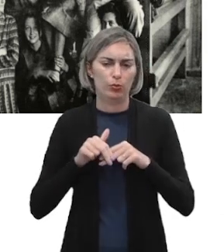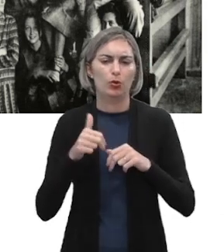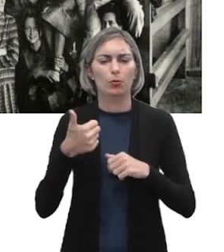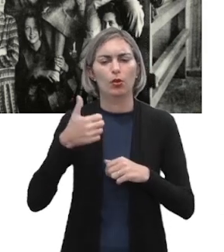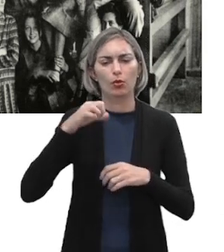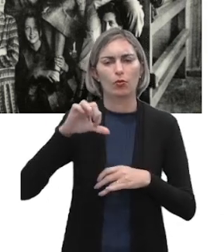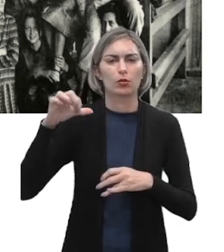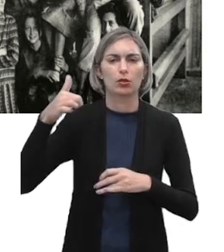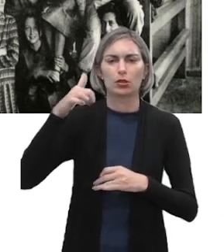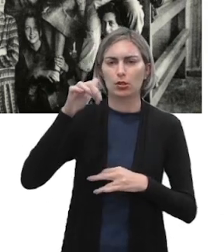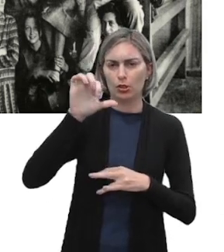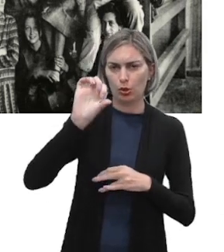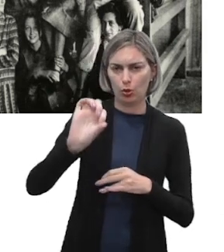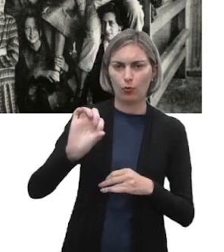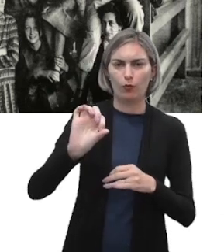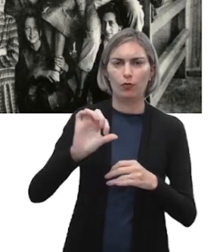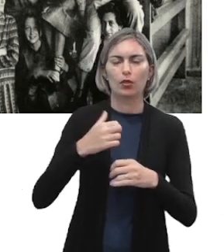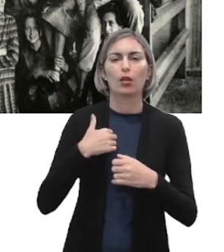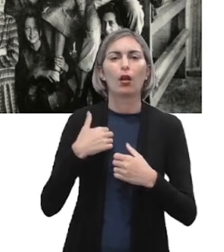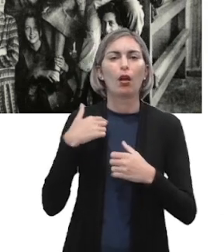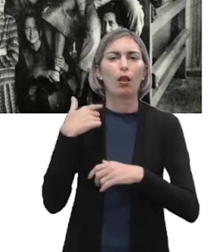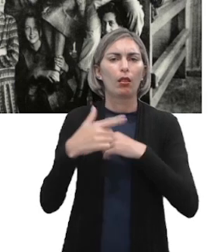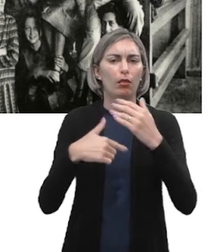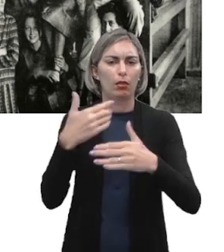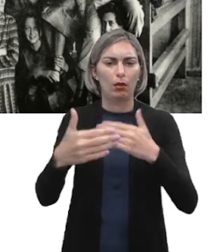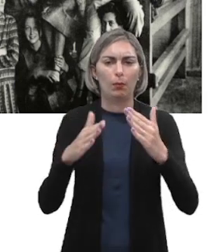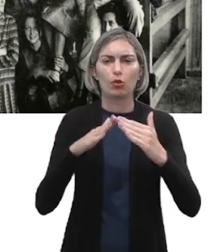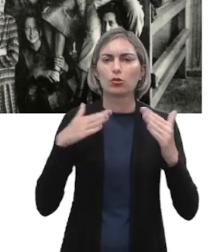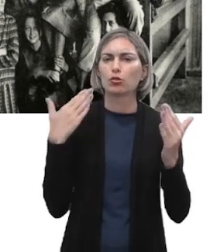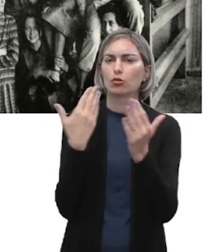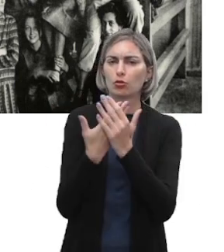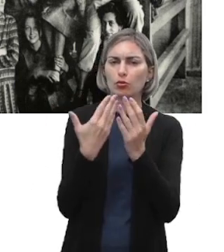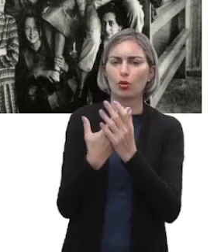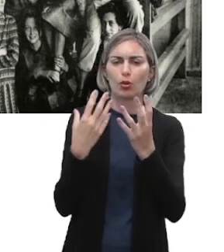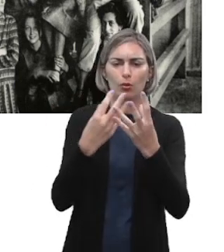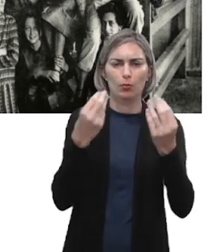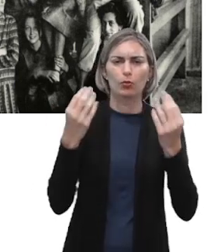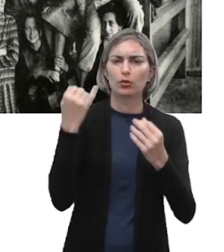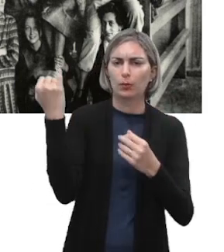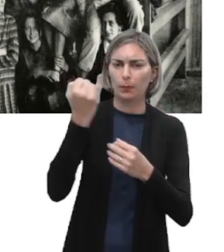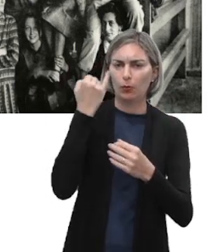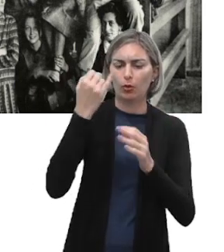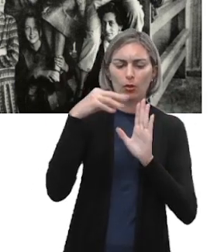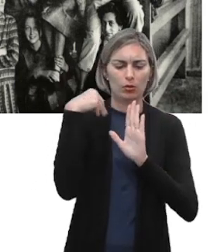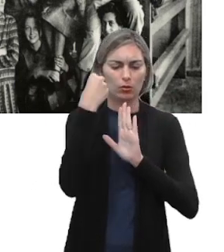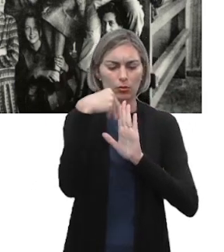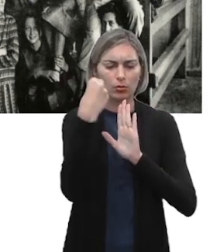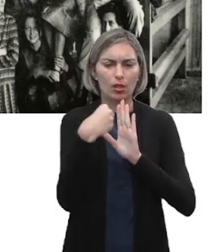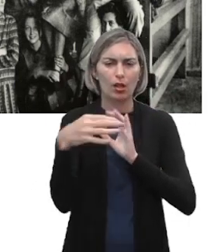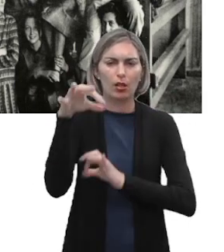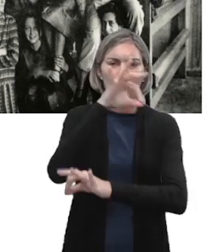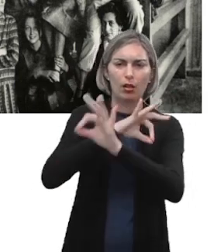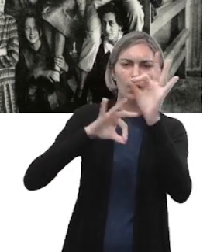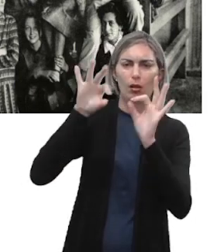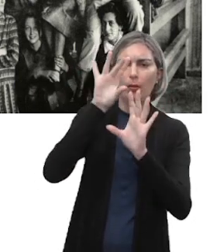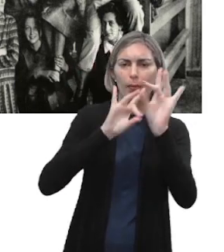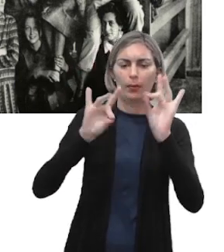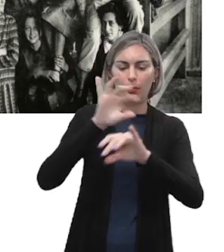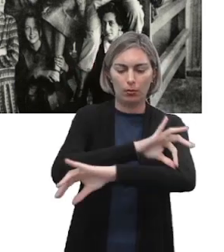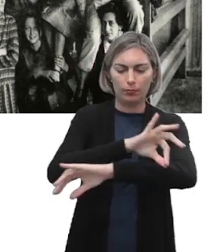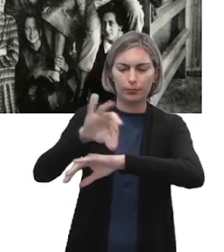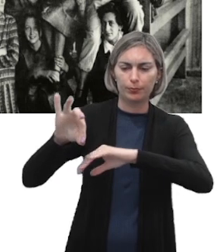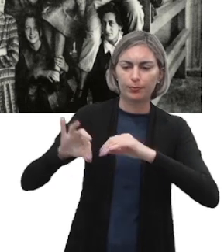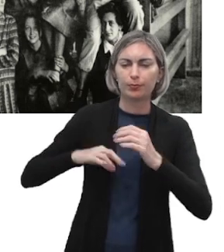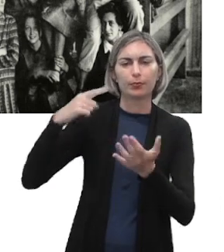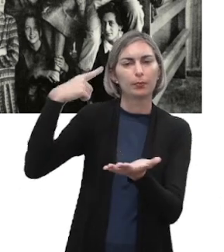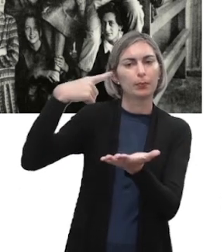1919 e foi uma escola muito importante para o design, para as artes plásticas e para a arquitetura,